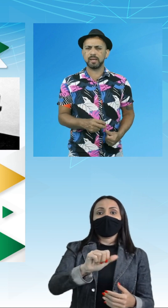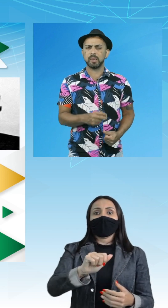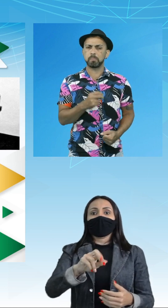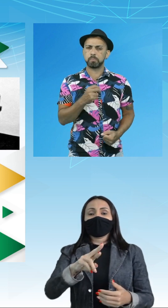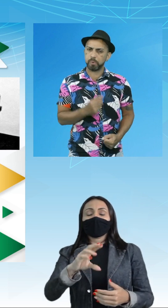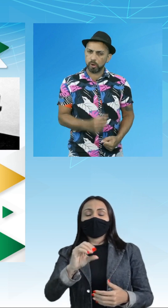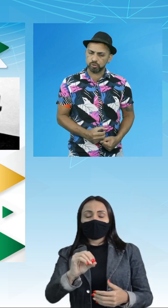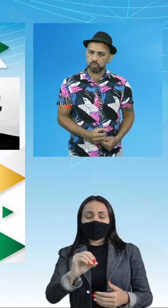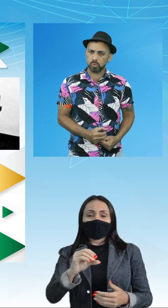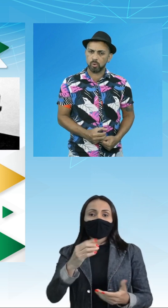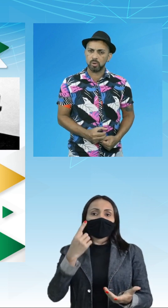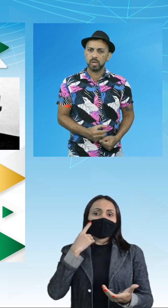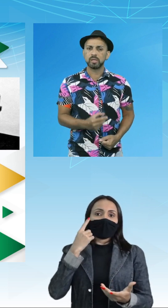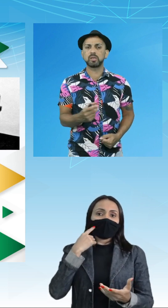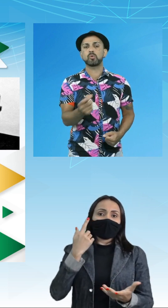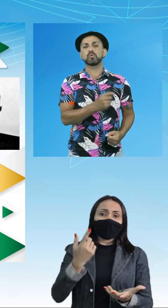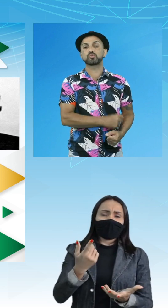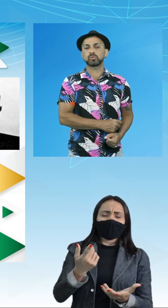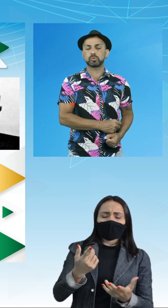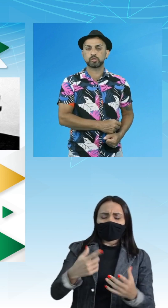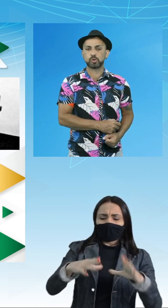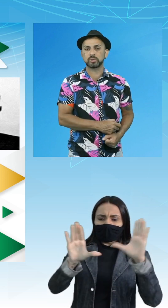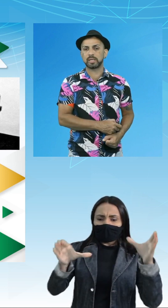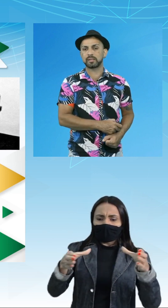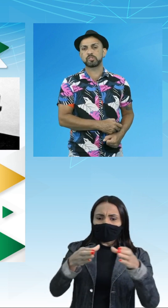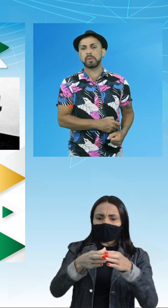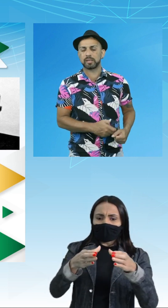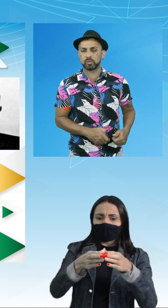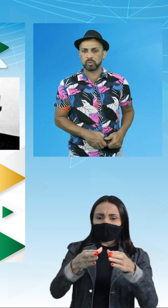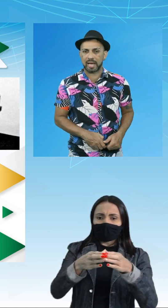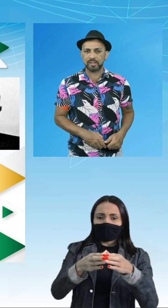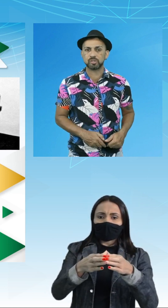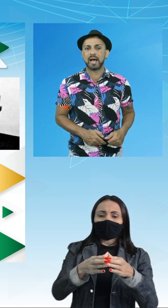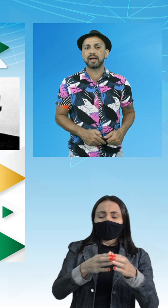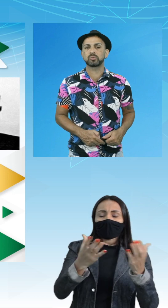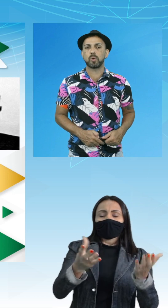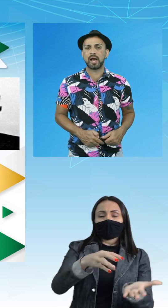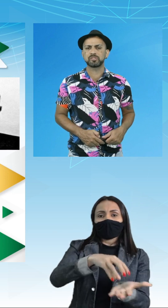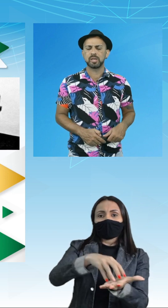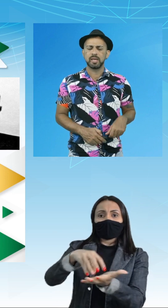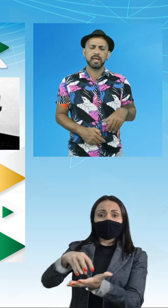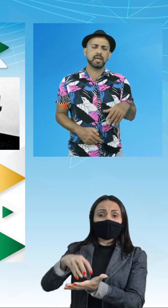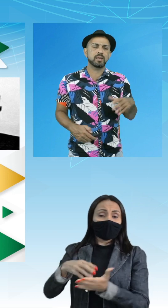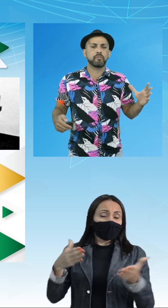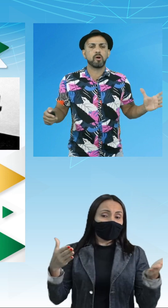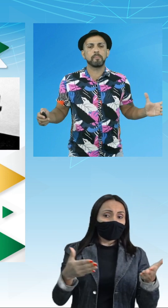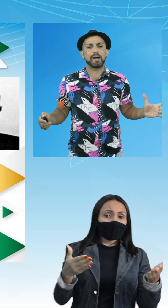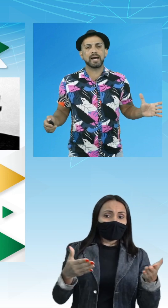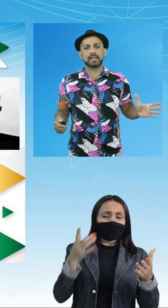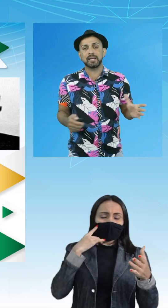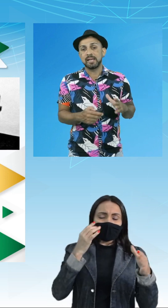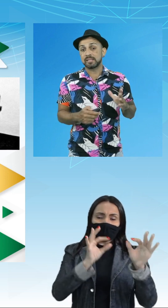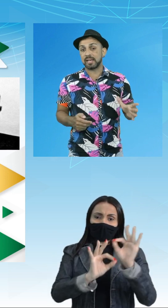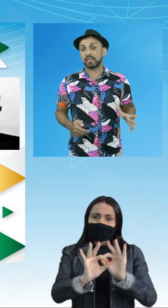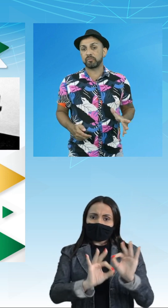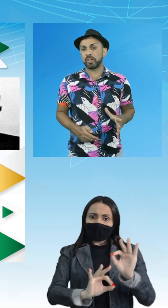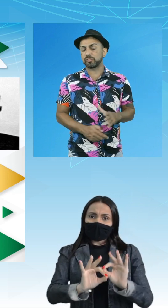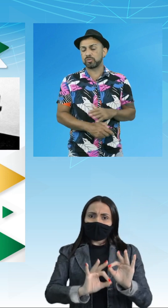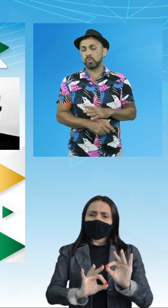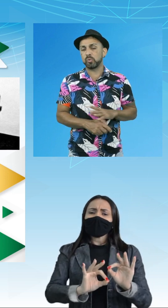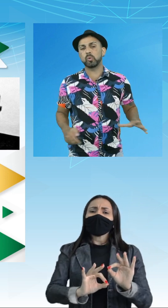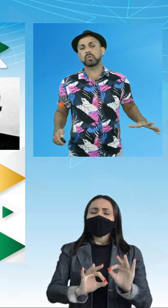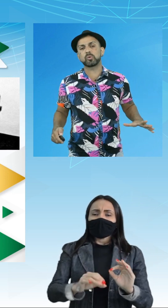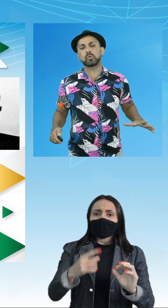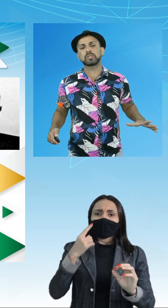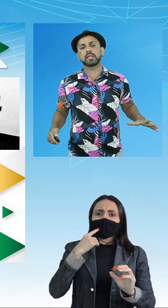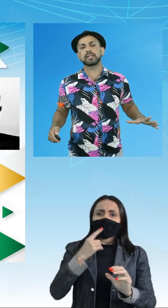ele postulou que o conjunto dos continentes meridionais atuais, ele formara certa vez